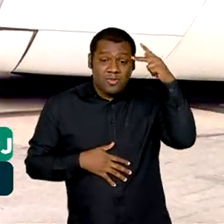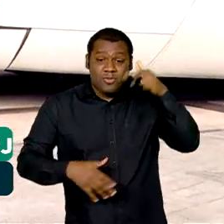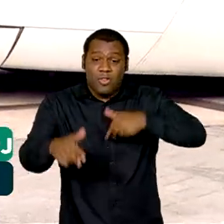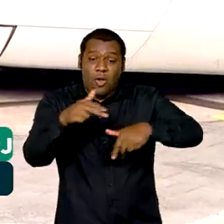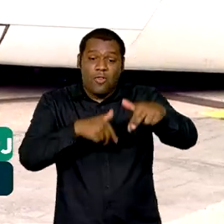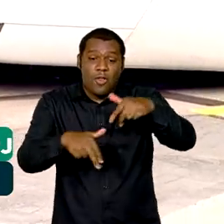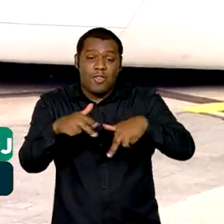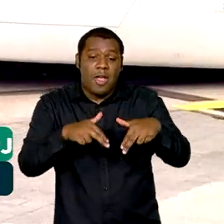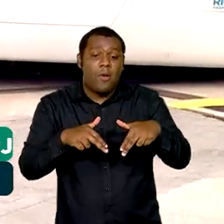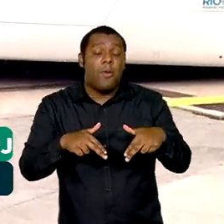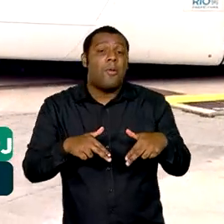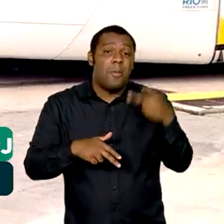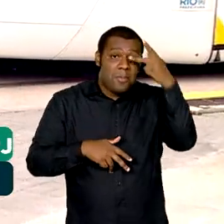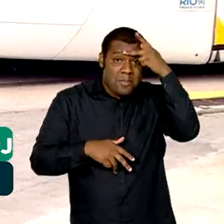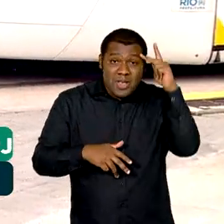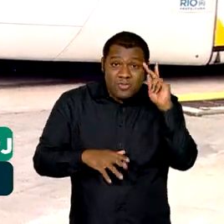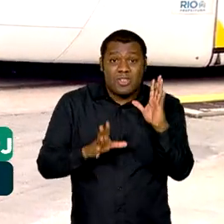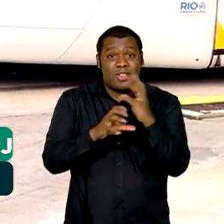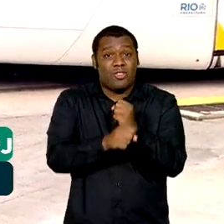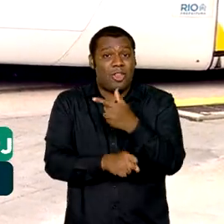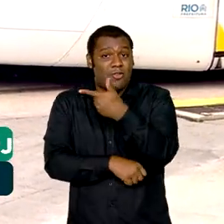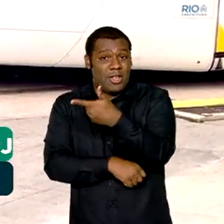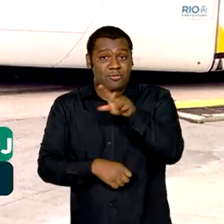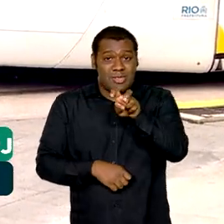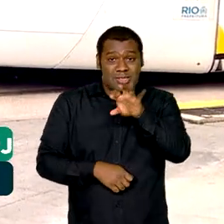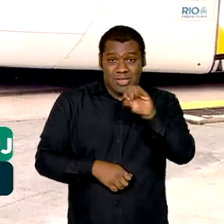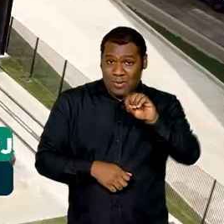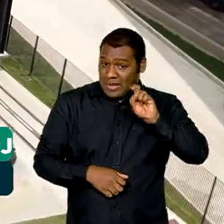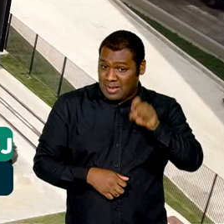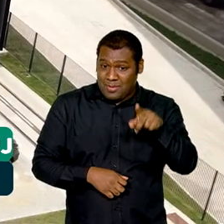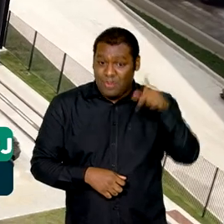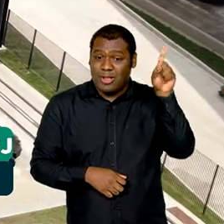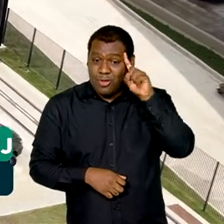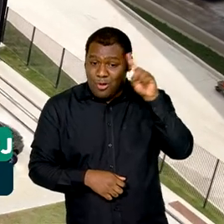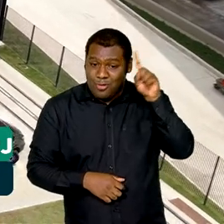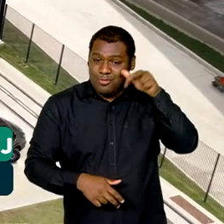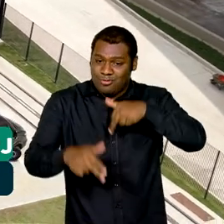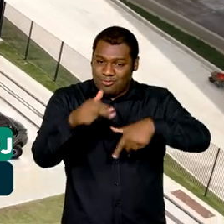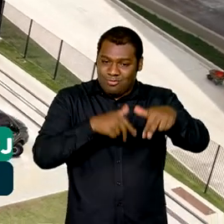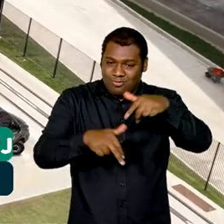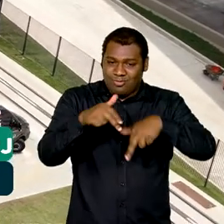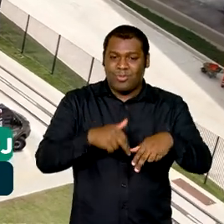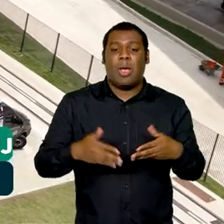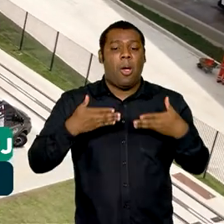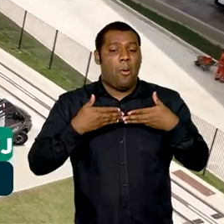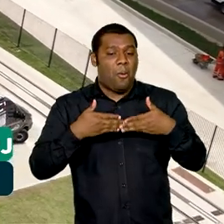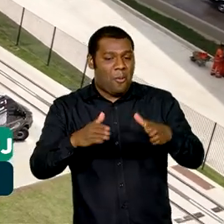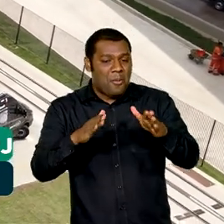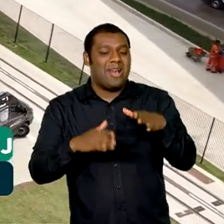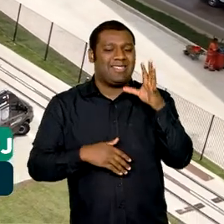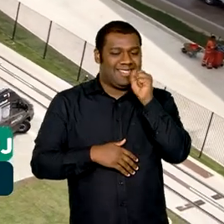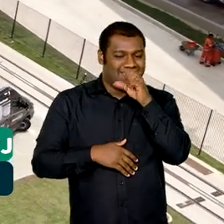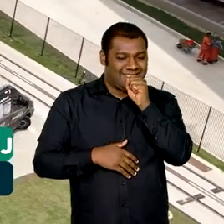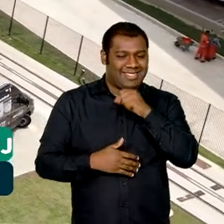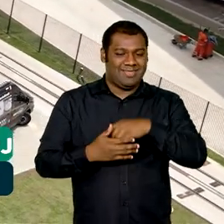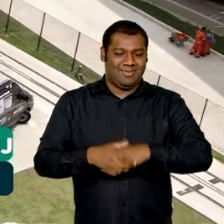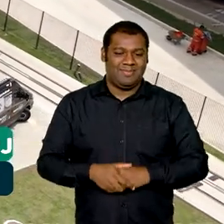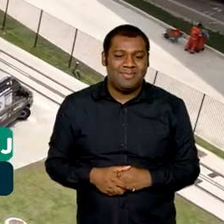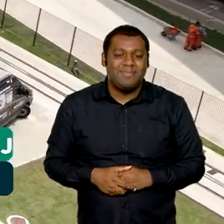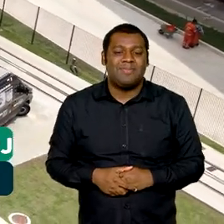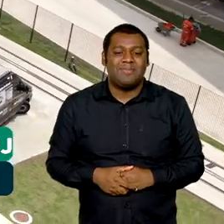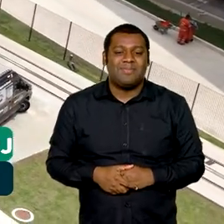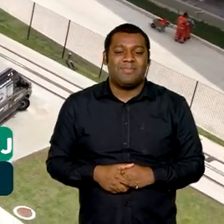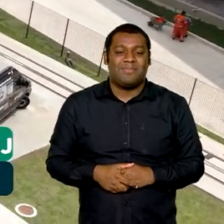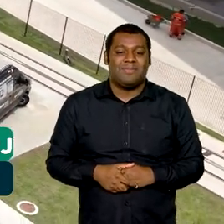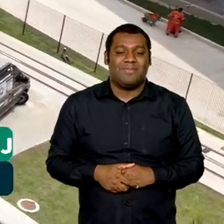de 250 mil por dia. Muita gente mesmo. O funcionamento começa neste sábado, ainda com um